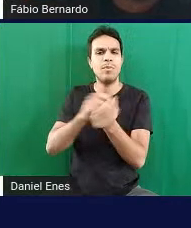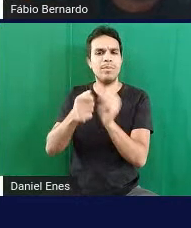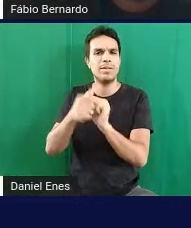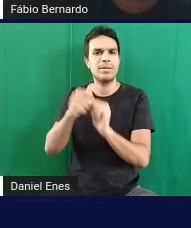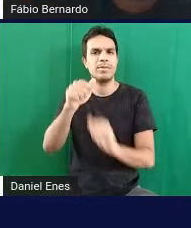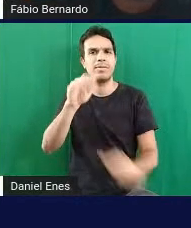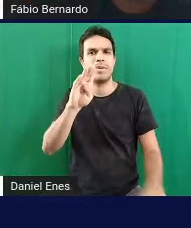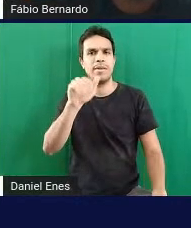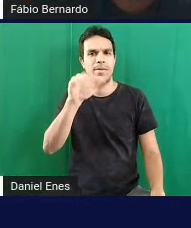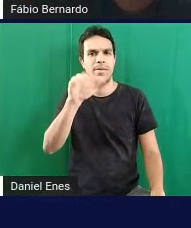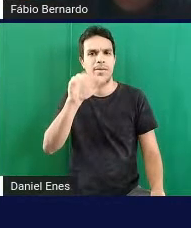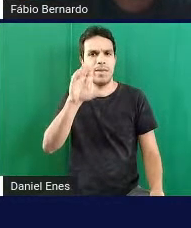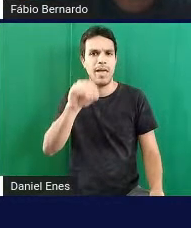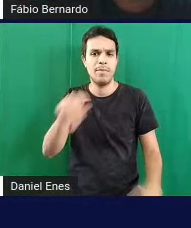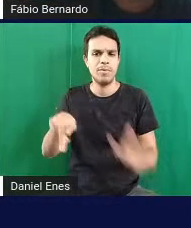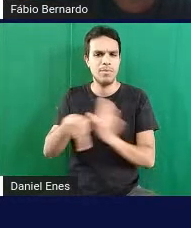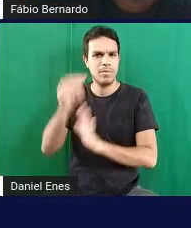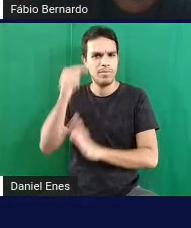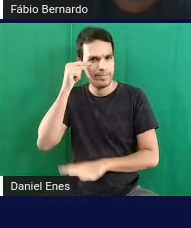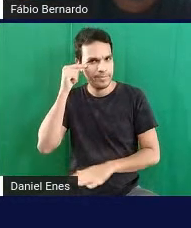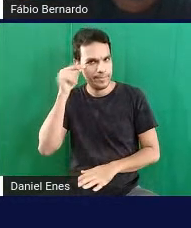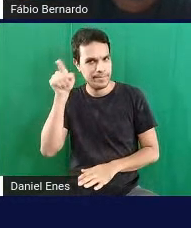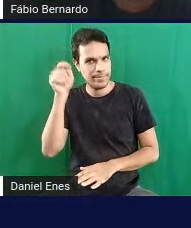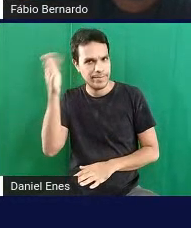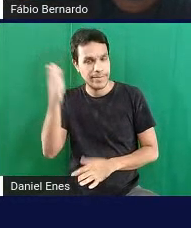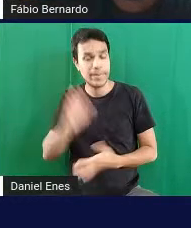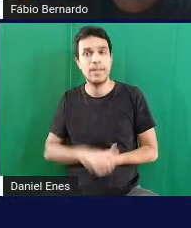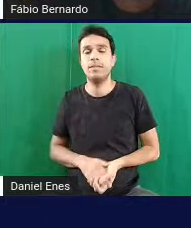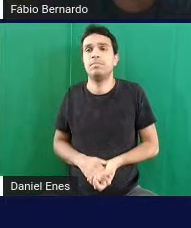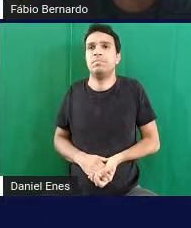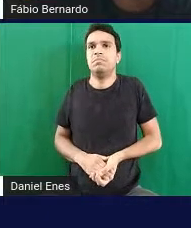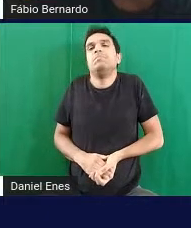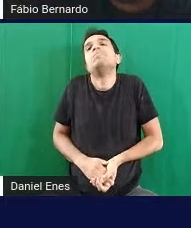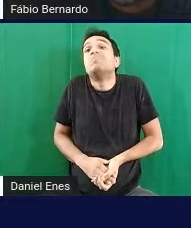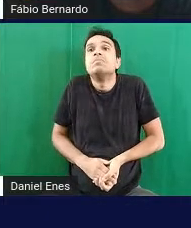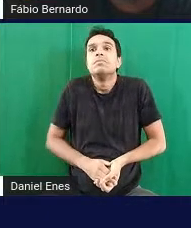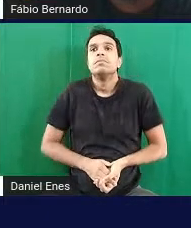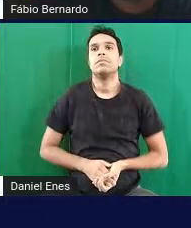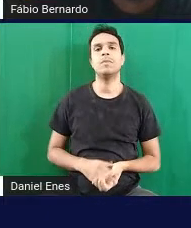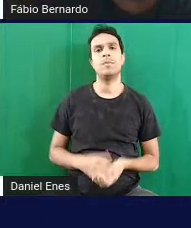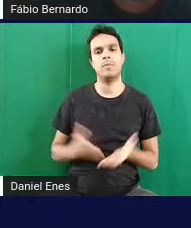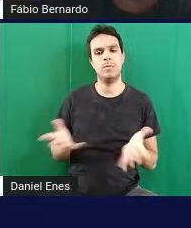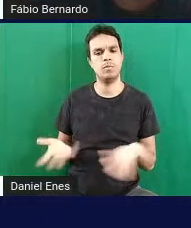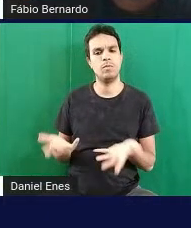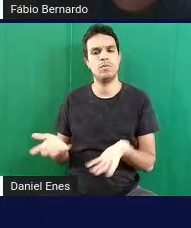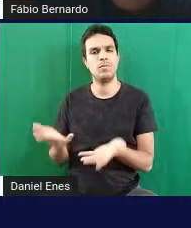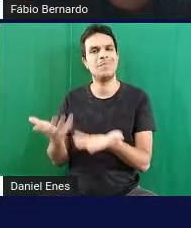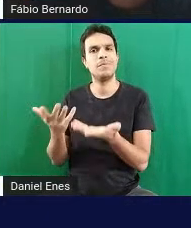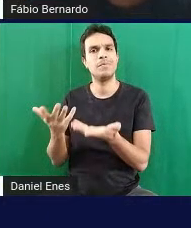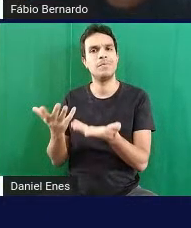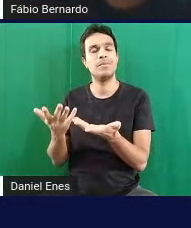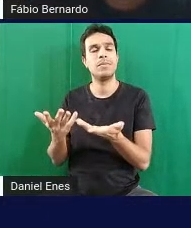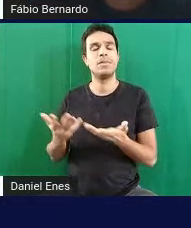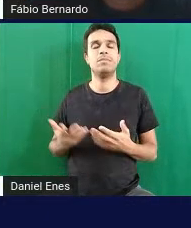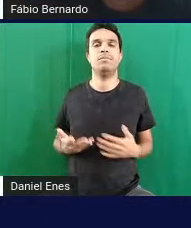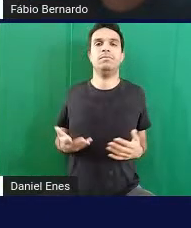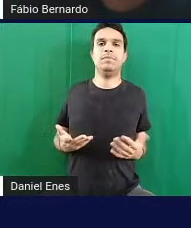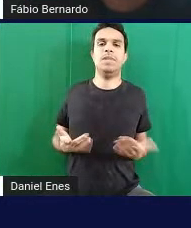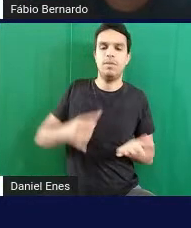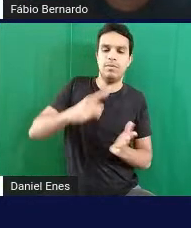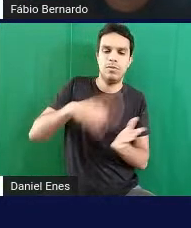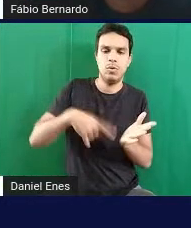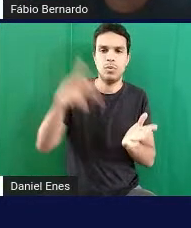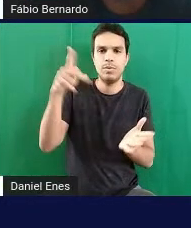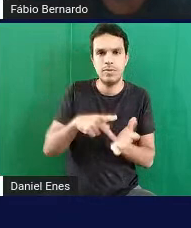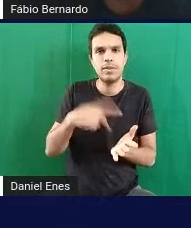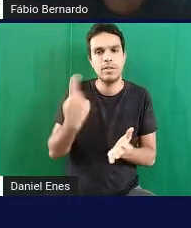ábaco japonês e ele é incentivado né pelos documentos oficiais que a